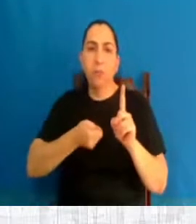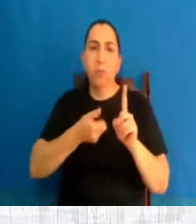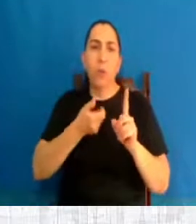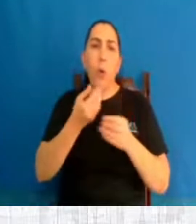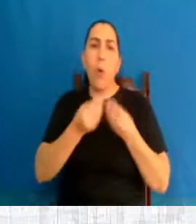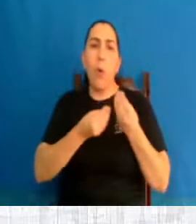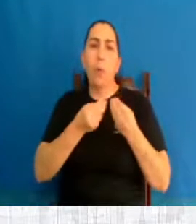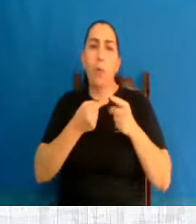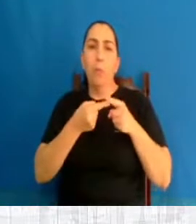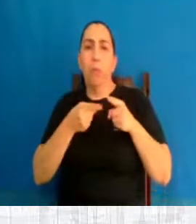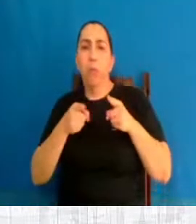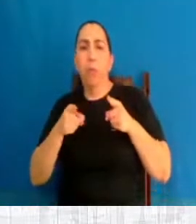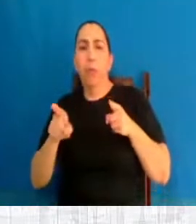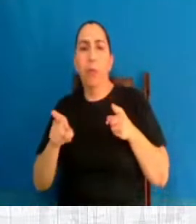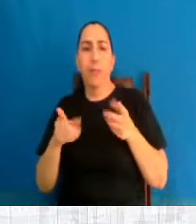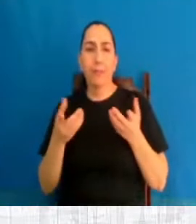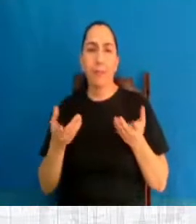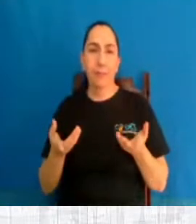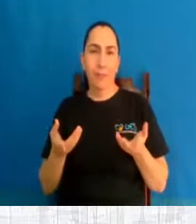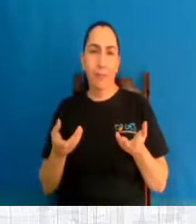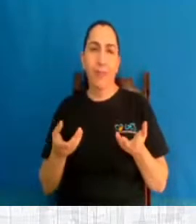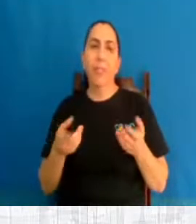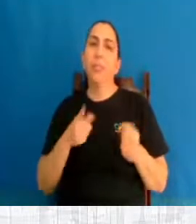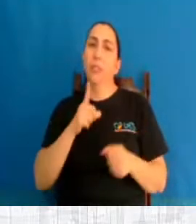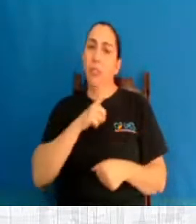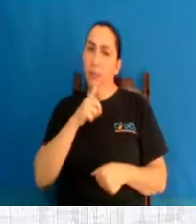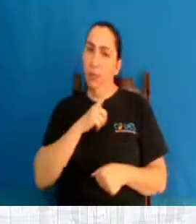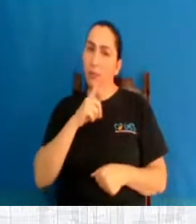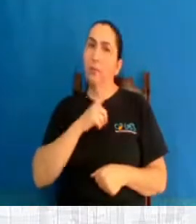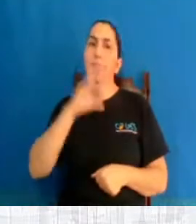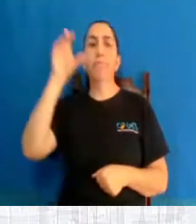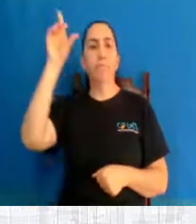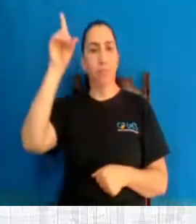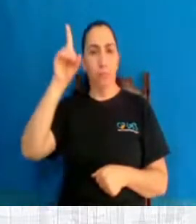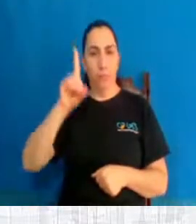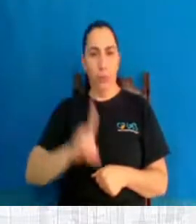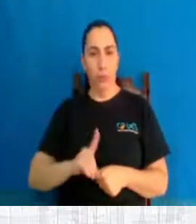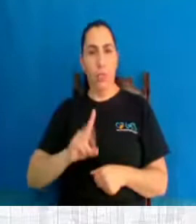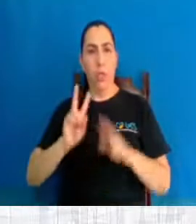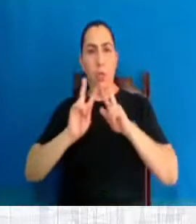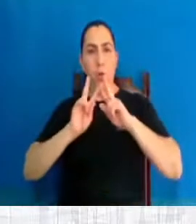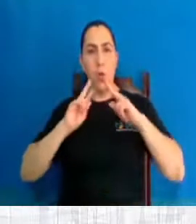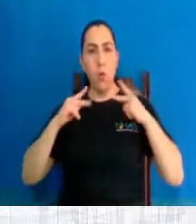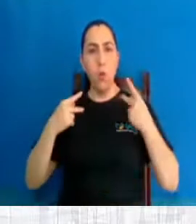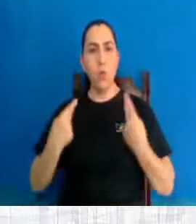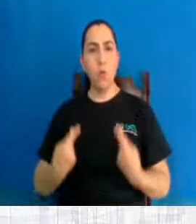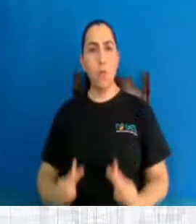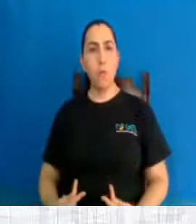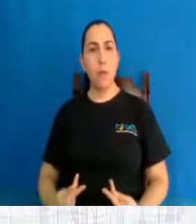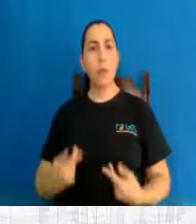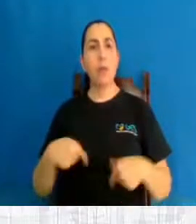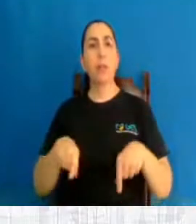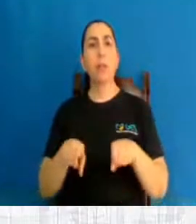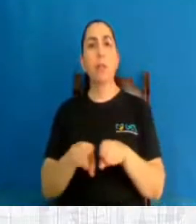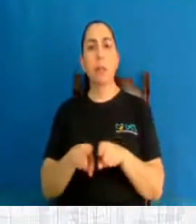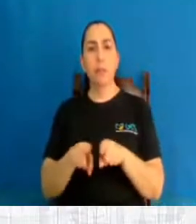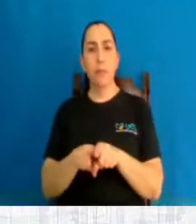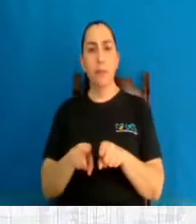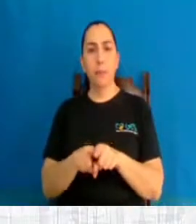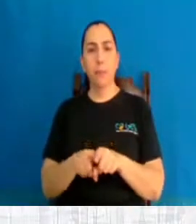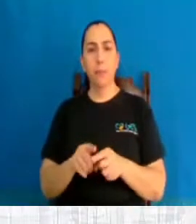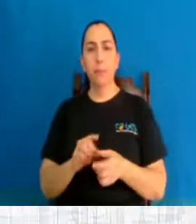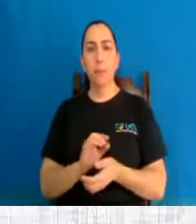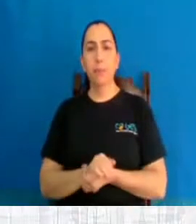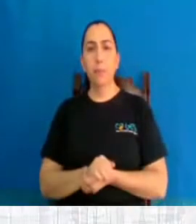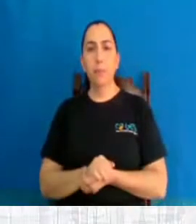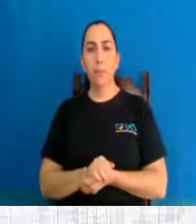completamente diferente, não é? Ele tem direito aos direitos humanos também, não é? É uma personalidade independente também e assim por